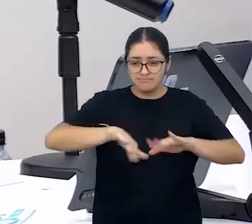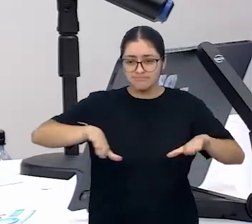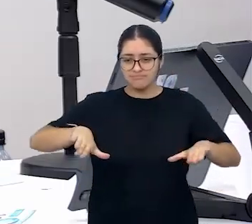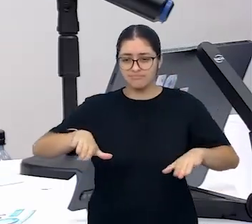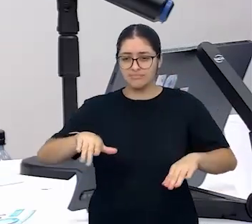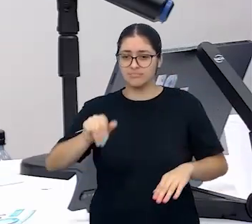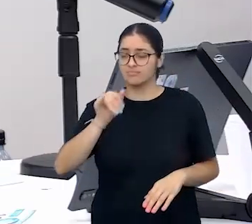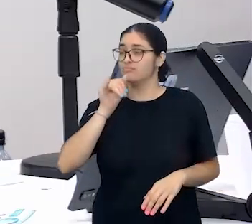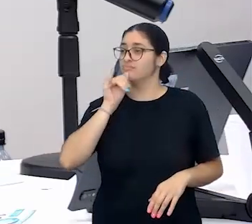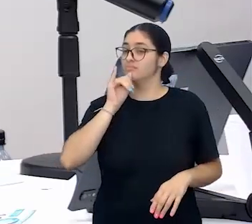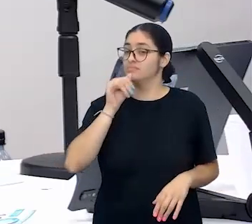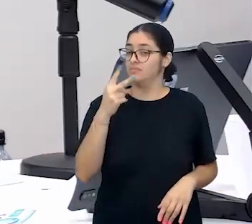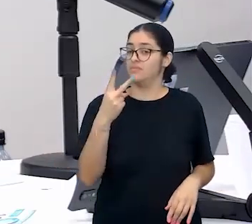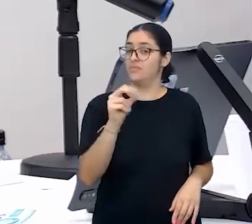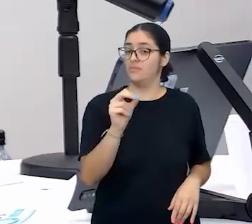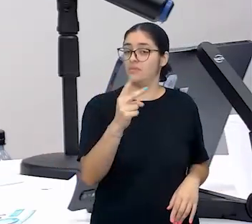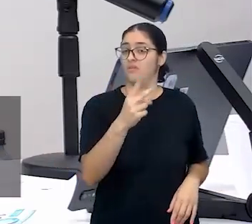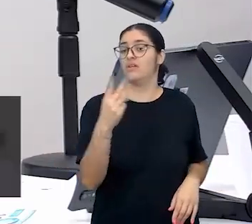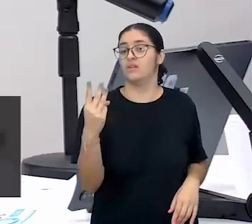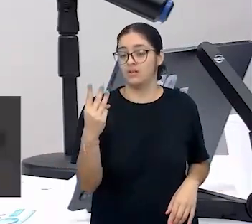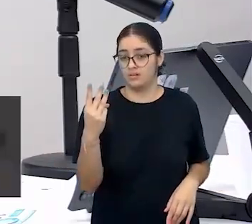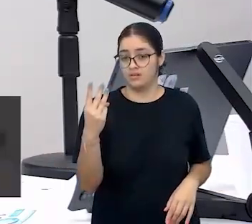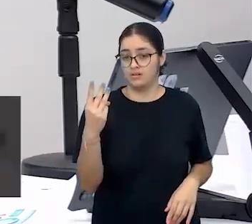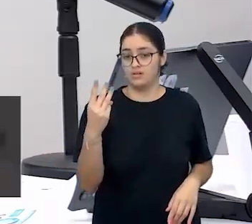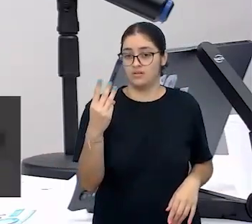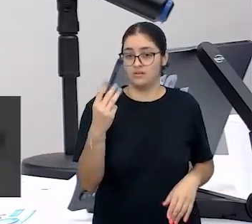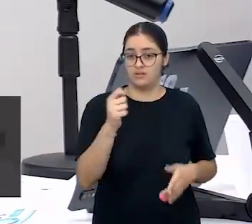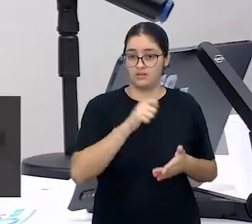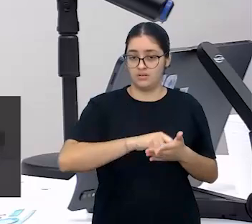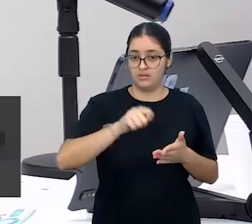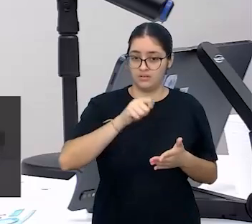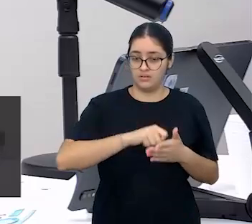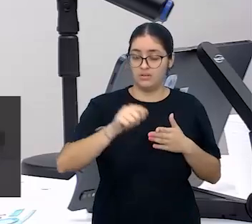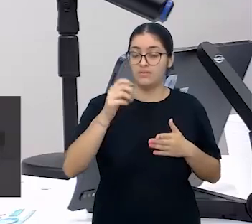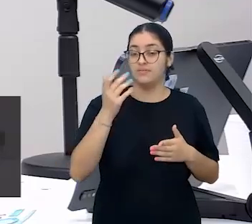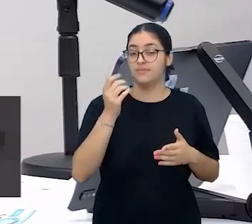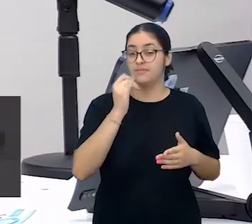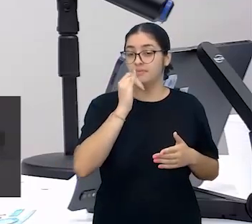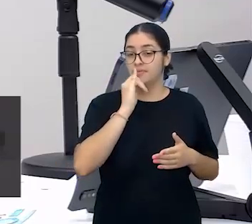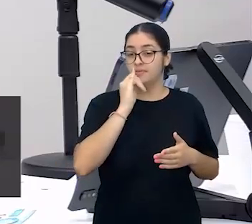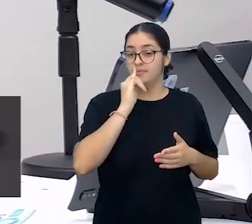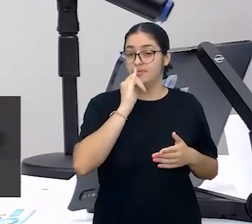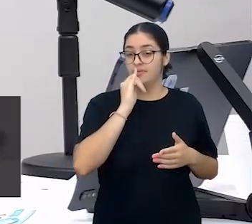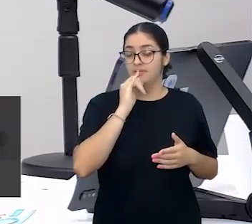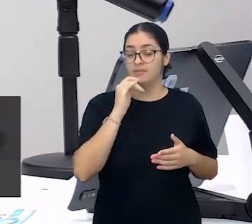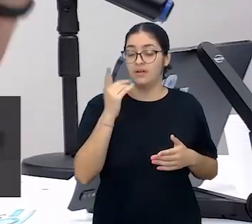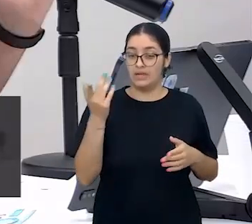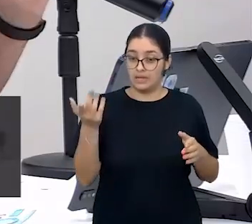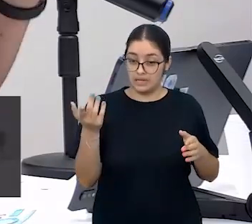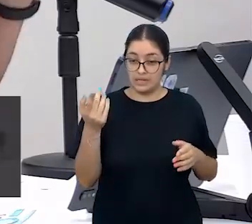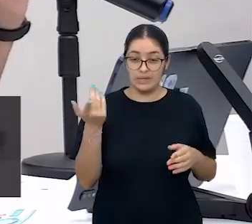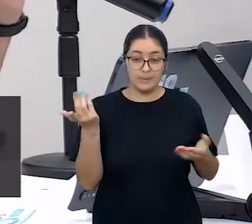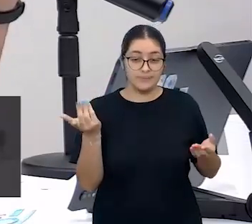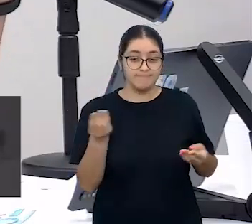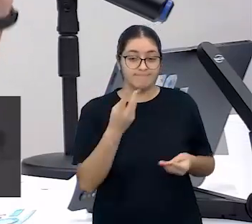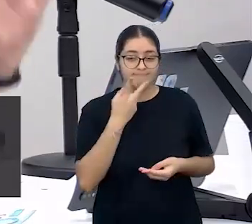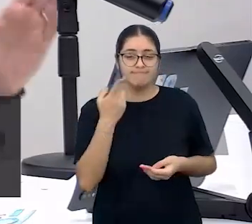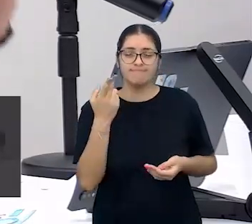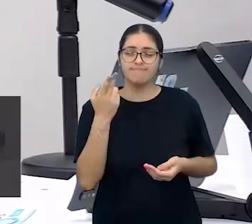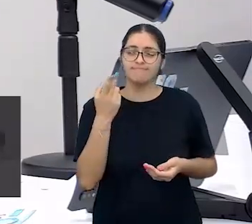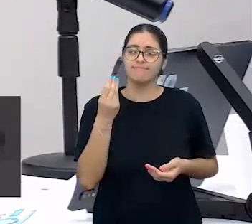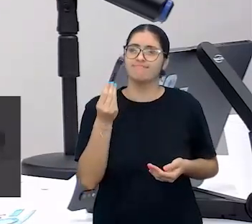chegaram em 2023, nessa escrita do lado onde está escrito o acervo pessoal, crianças que